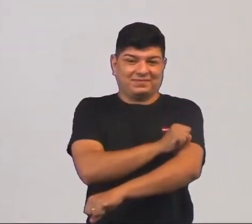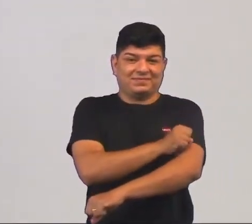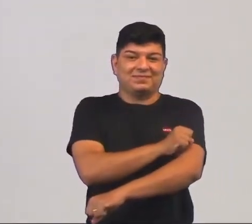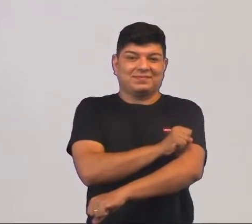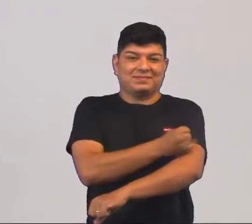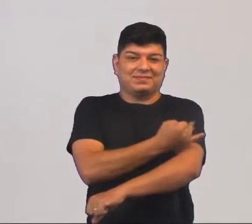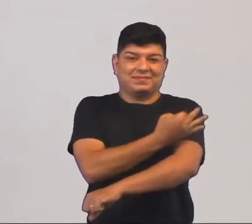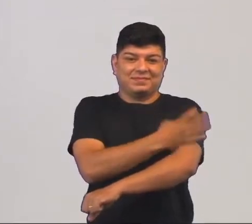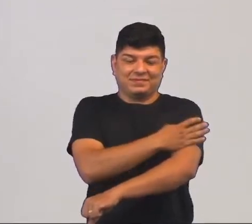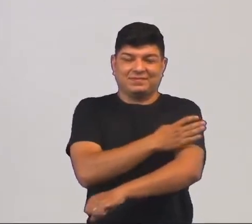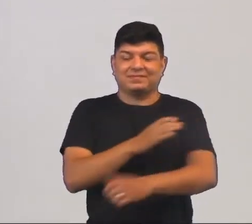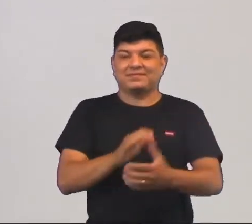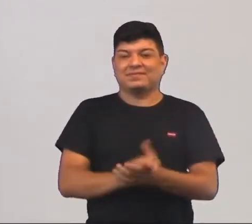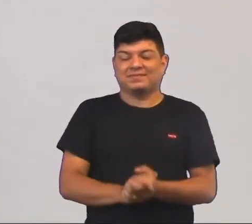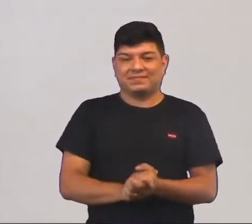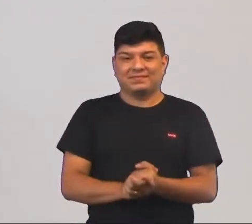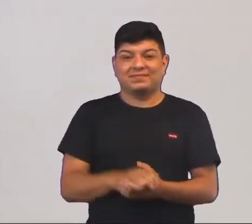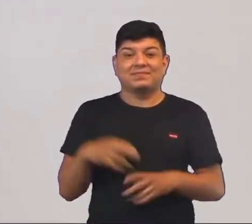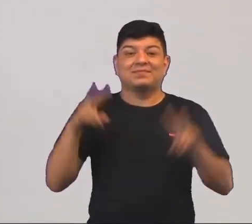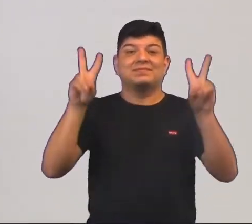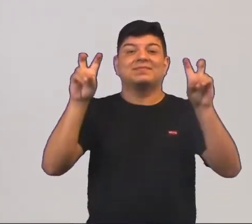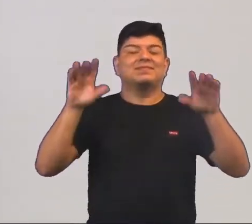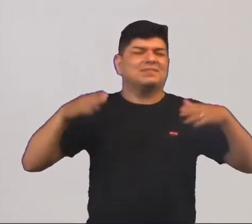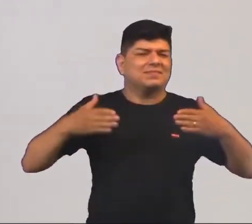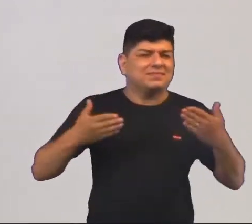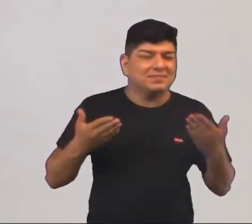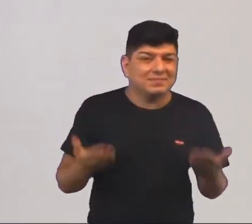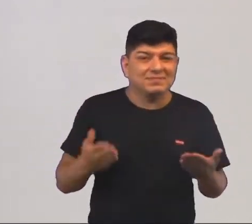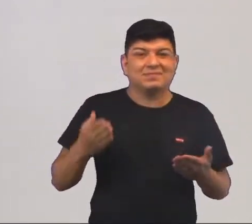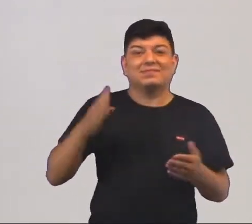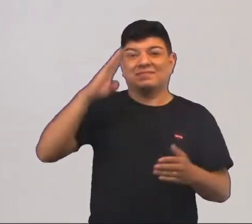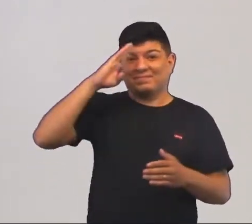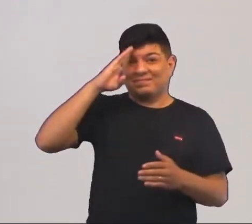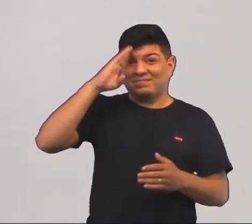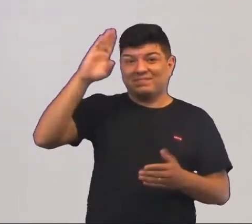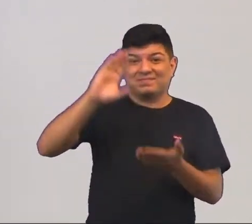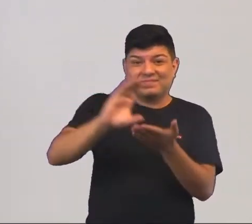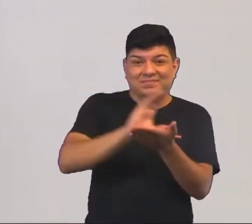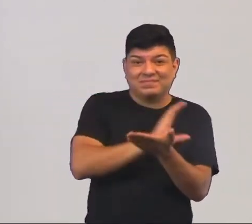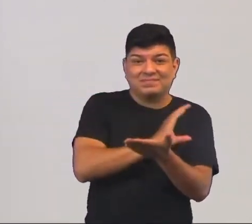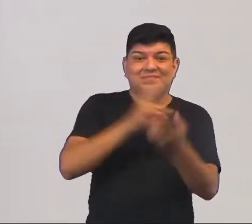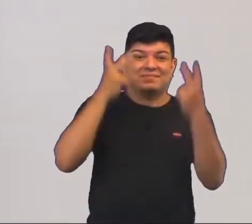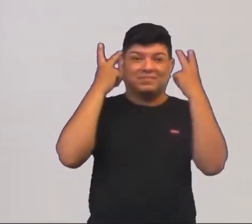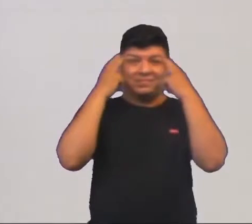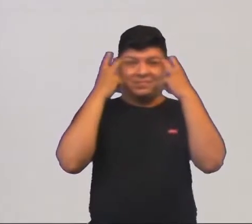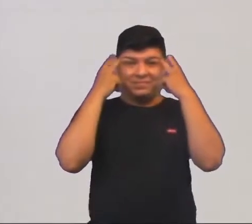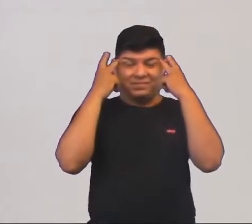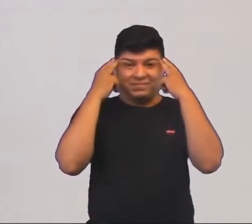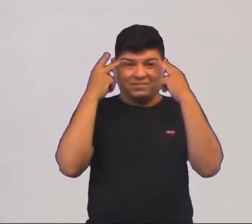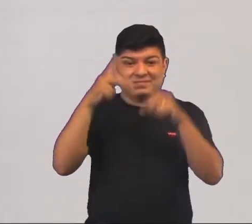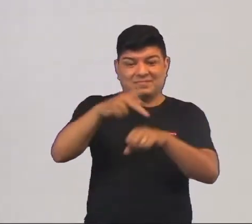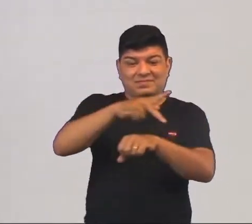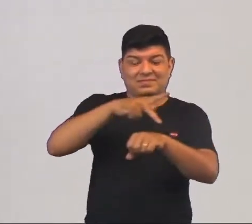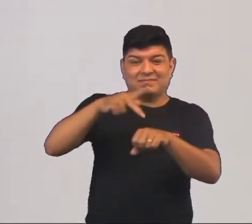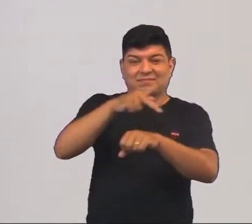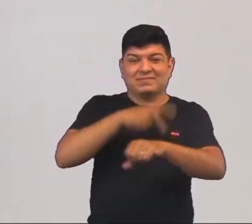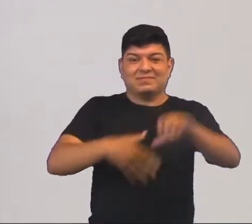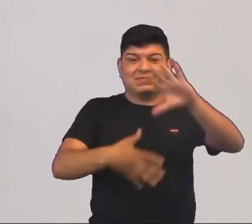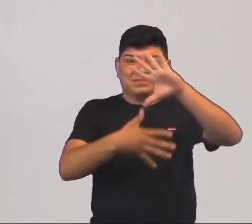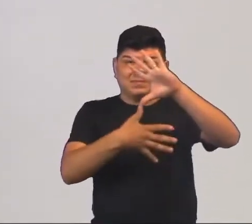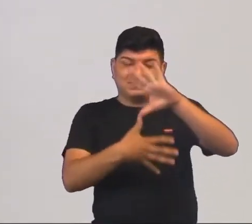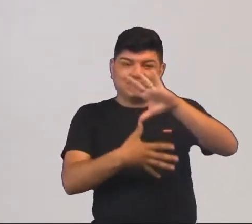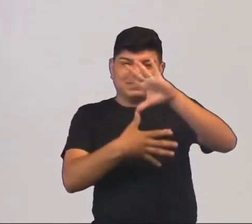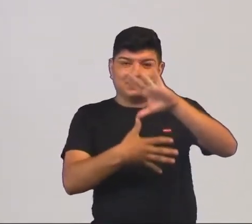ano do ensino fundamental. E a nossa temática é principais recursos naturais dos países da América